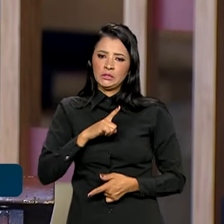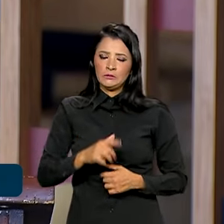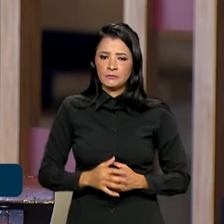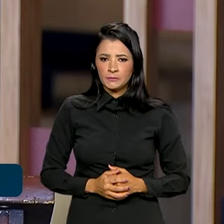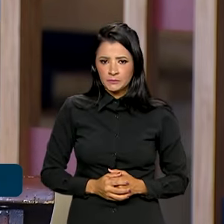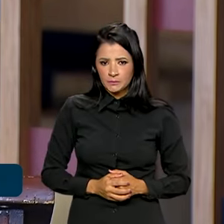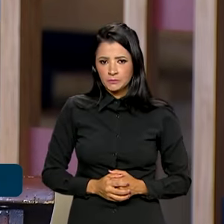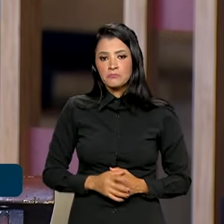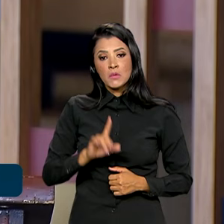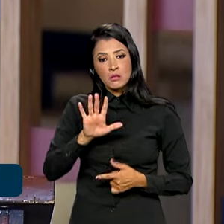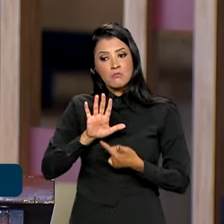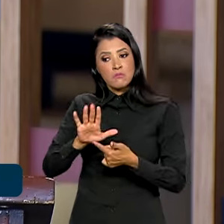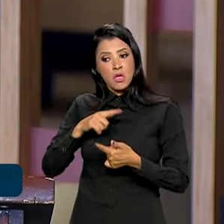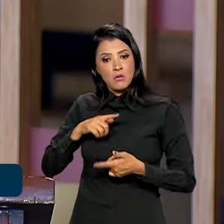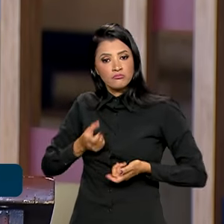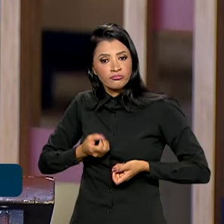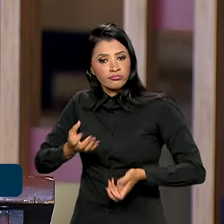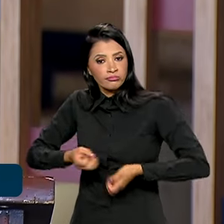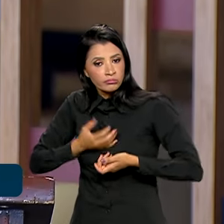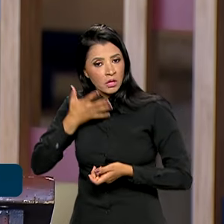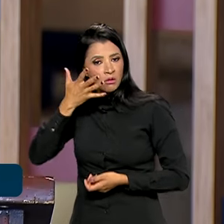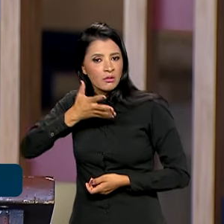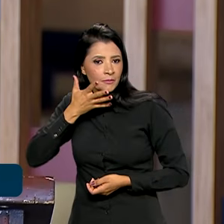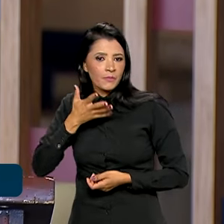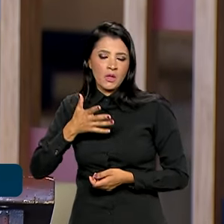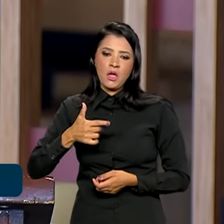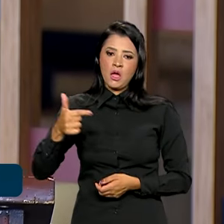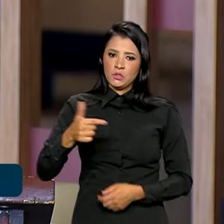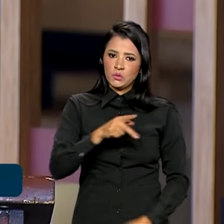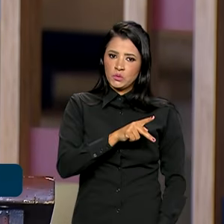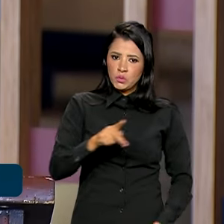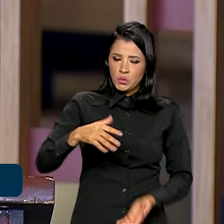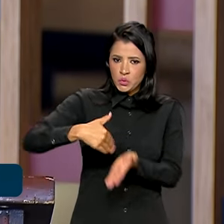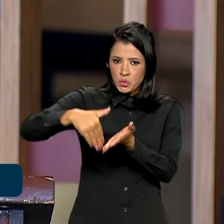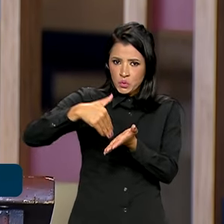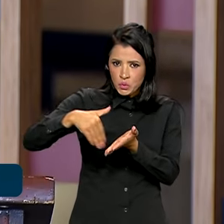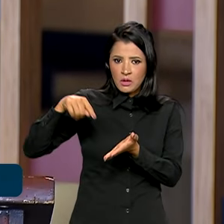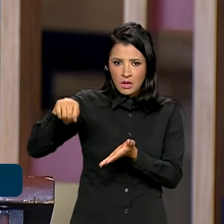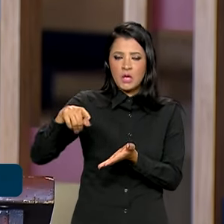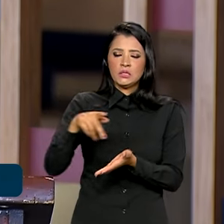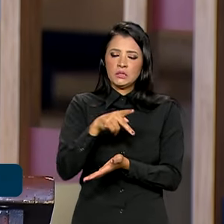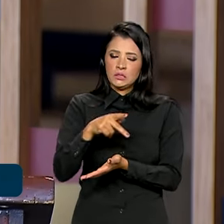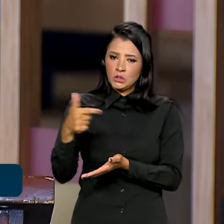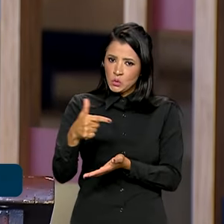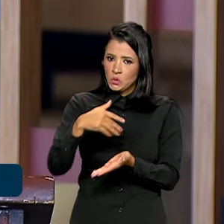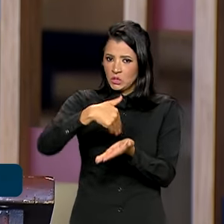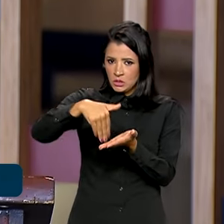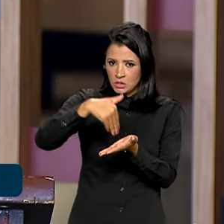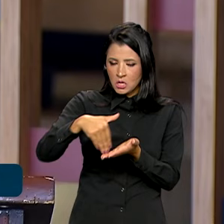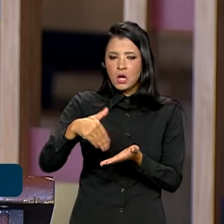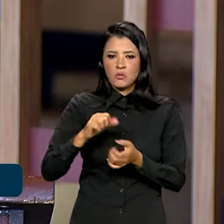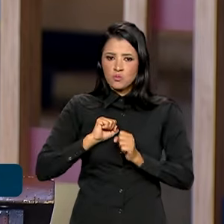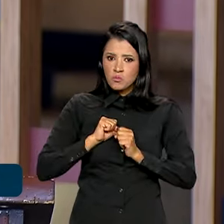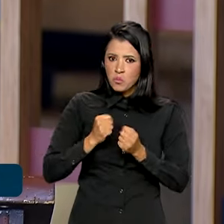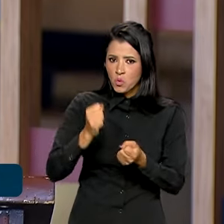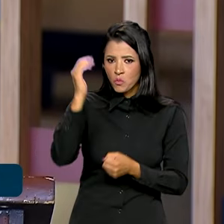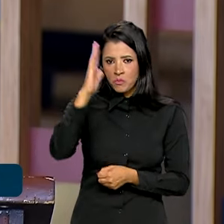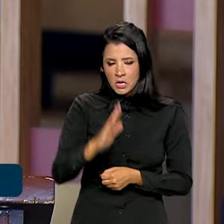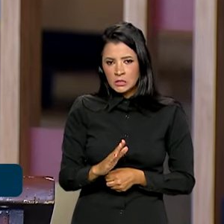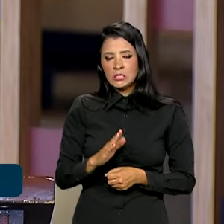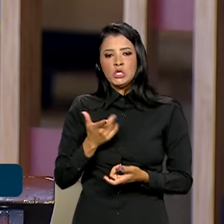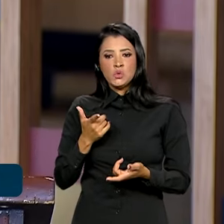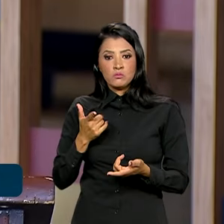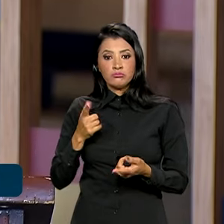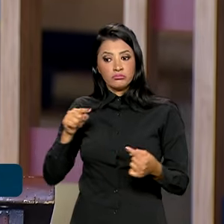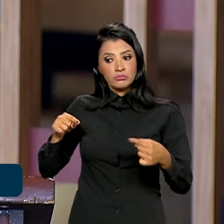Expressei à vice-secretária-geral o total apoio do Brasil e engajamento nessa cúpula e